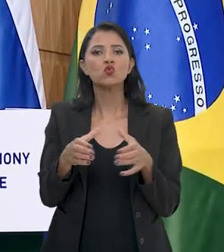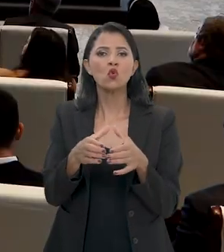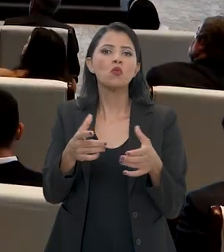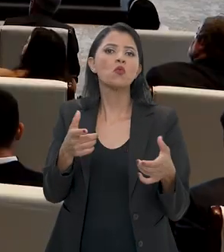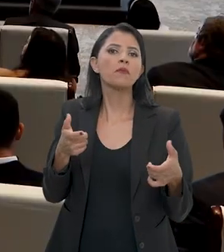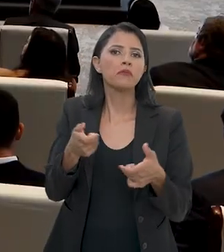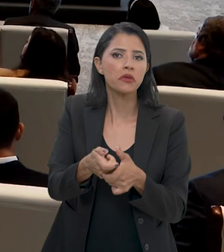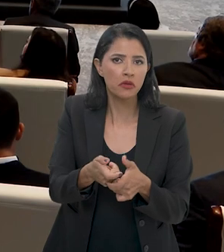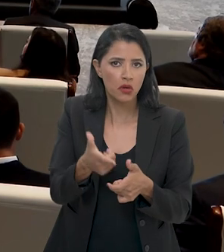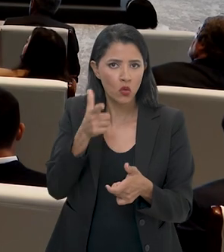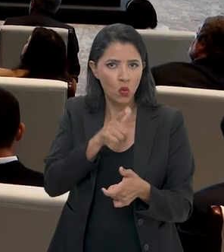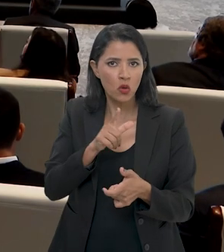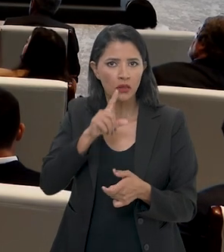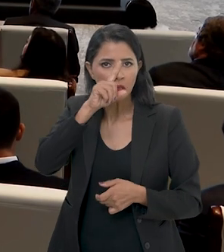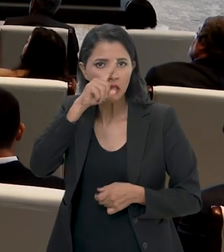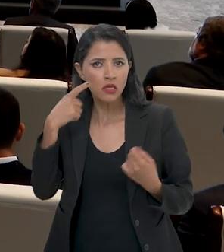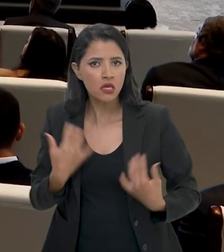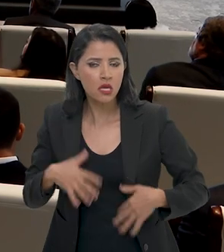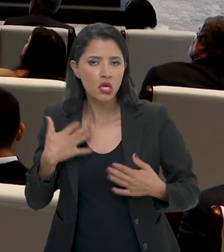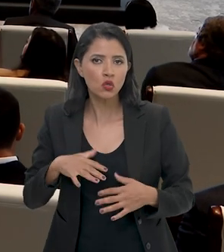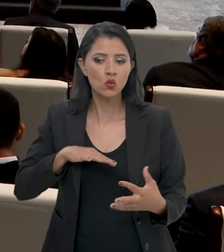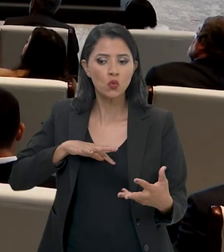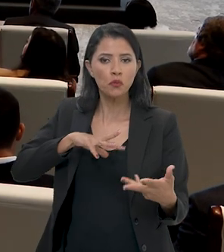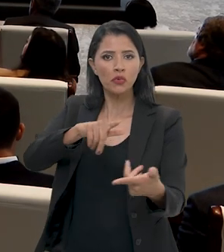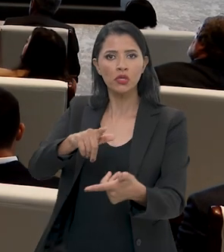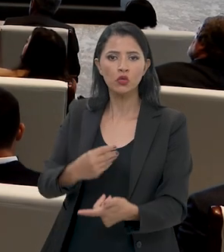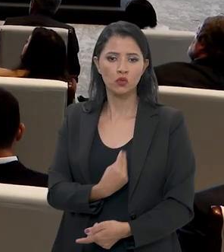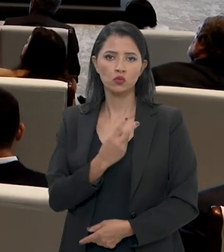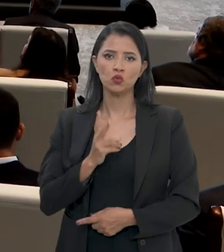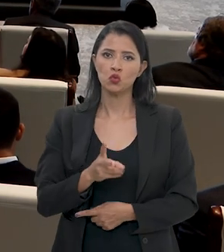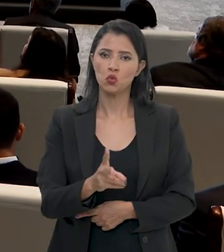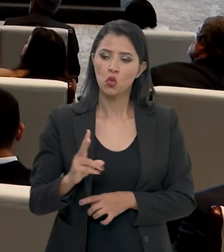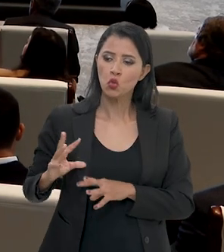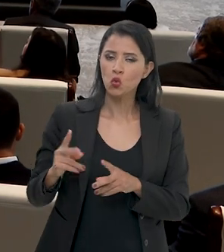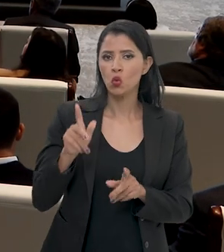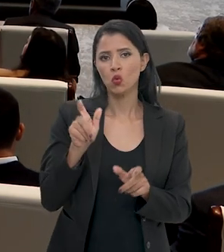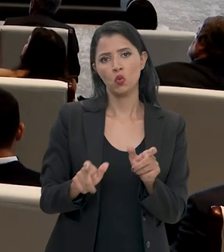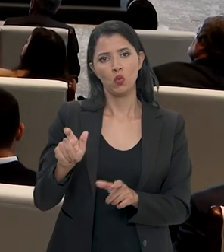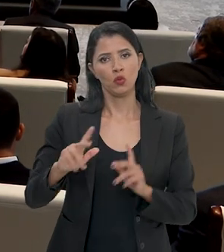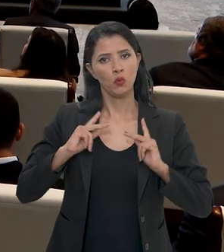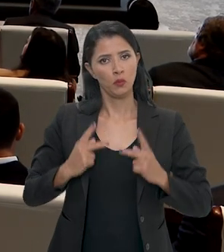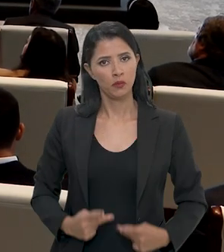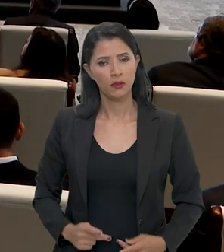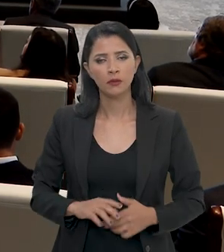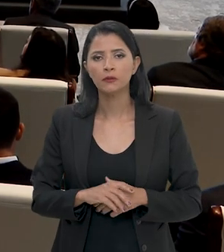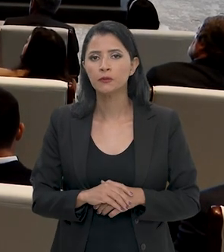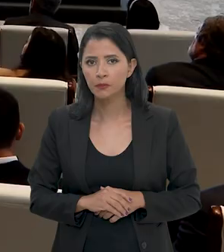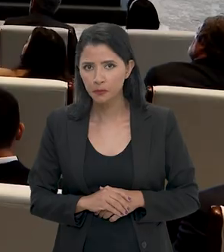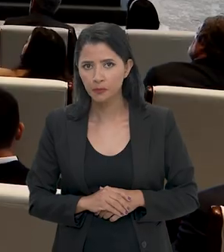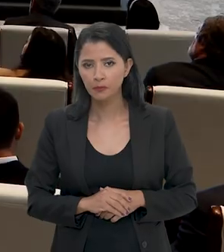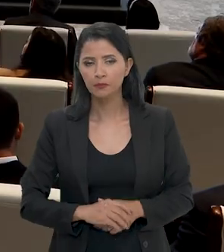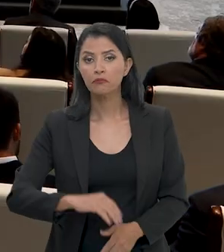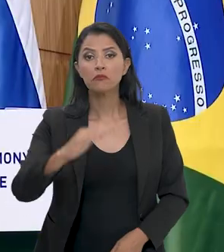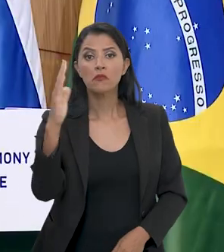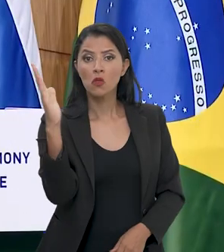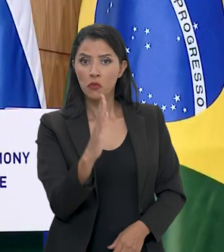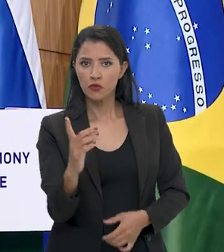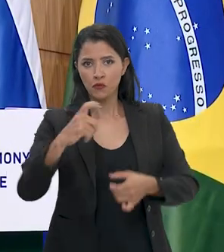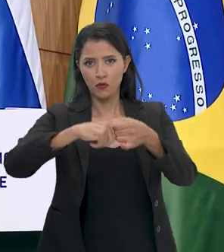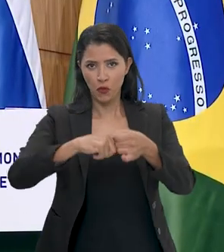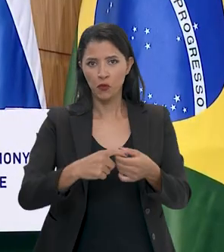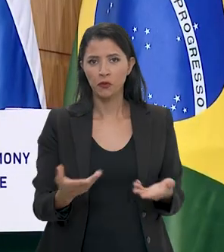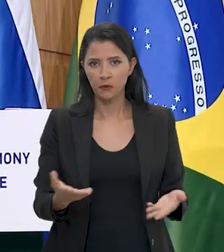coloquem em risco a sobrevivência do planeta e de toda a humanidade. O Brasil